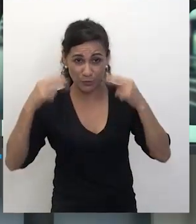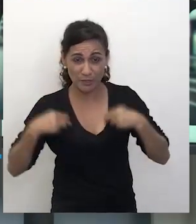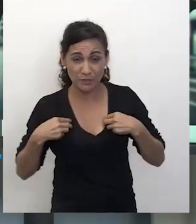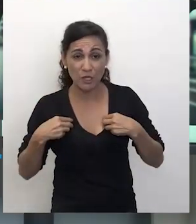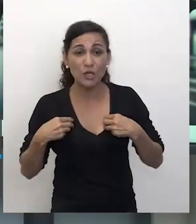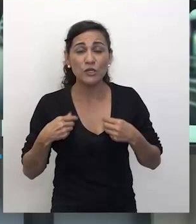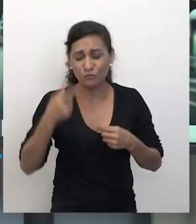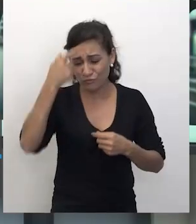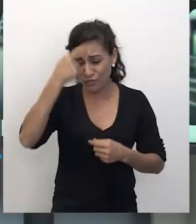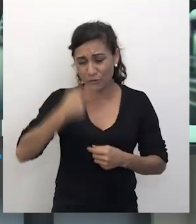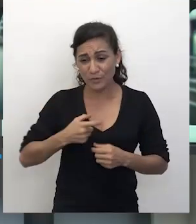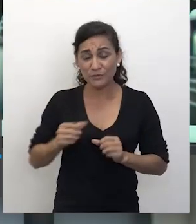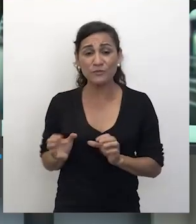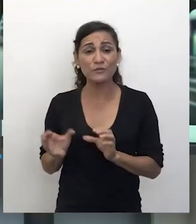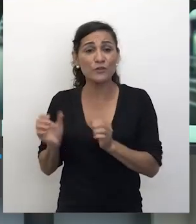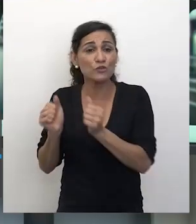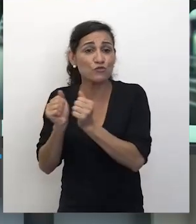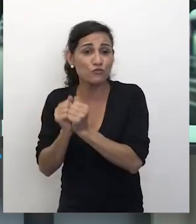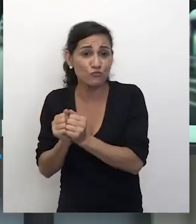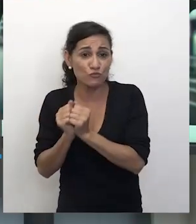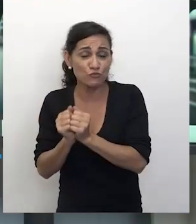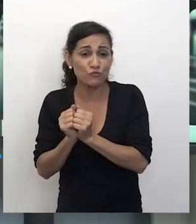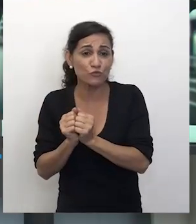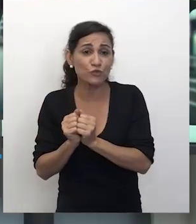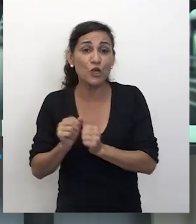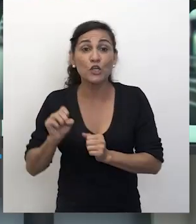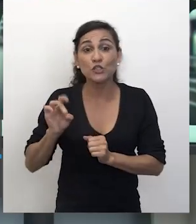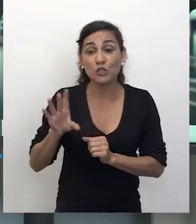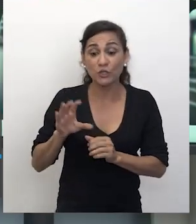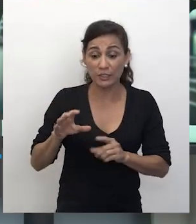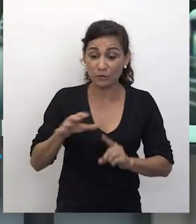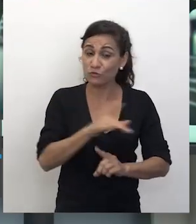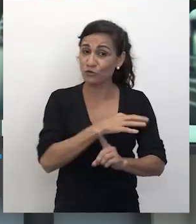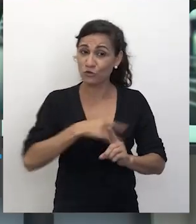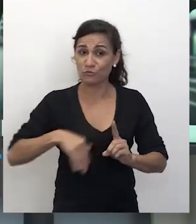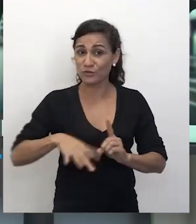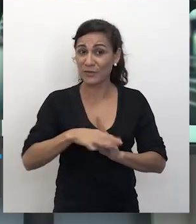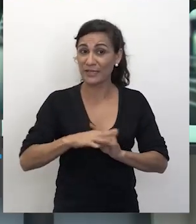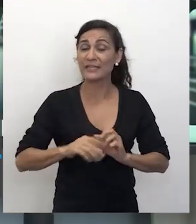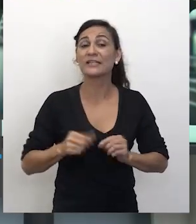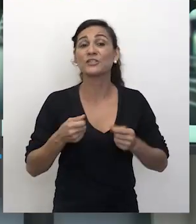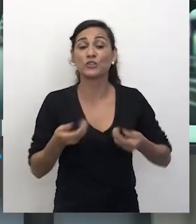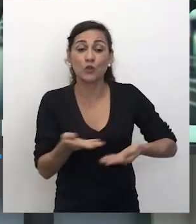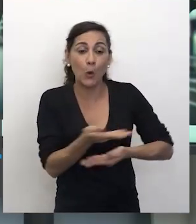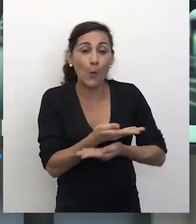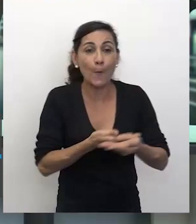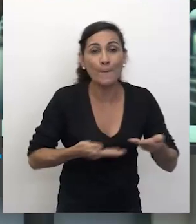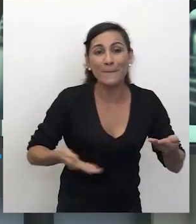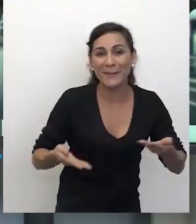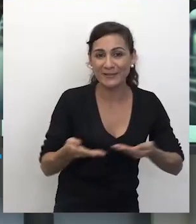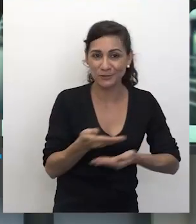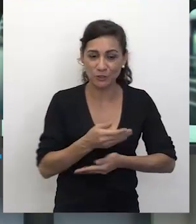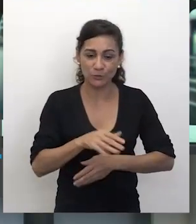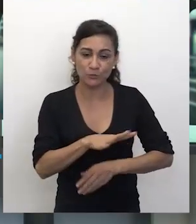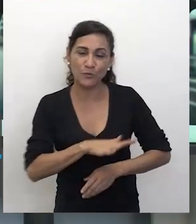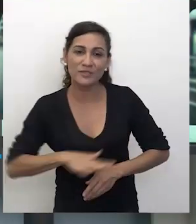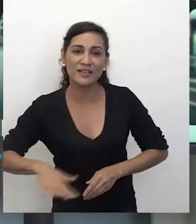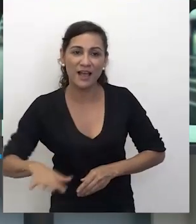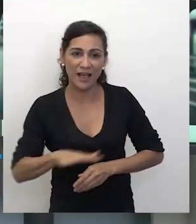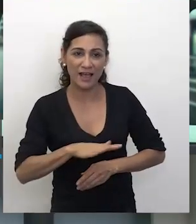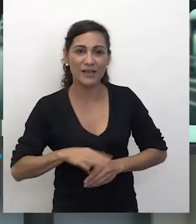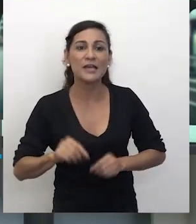humanos, eles vivem juntos. Nós não somos uma ilha. Então, nós compartilhamos um espaço. Nós nos